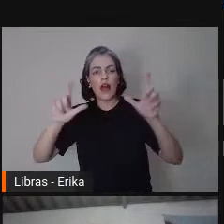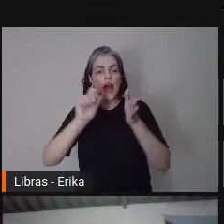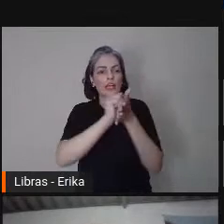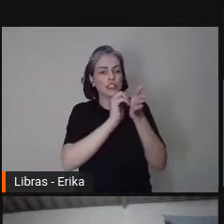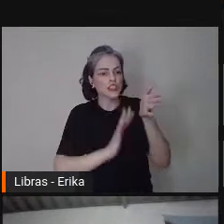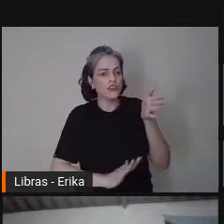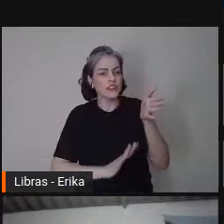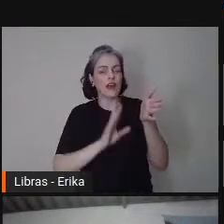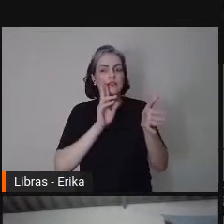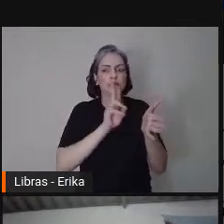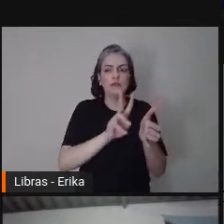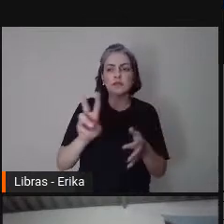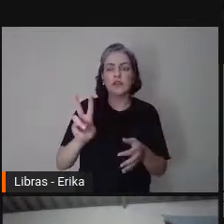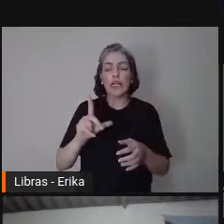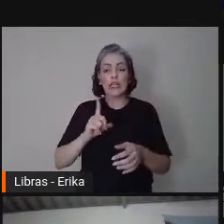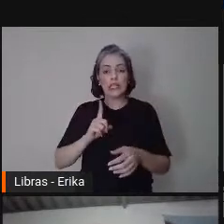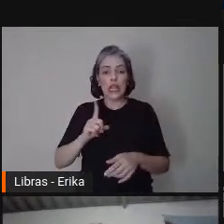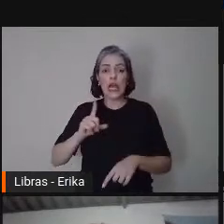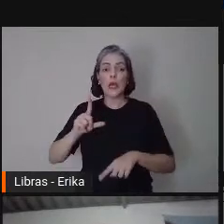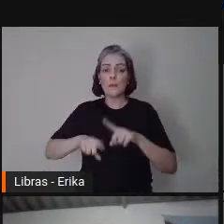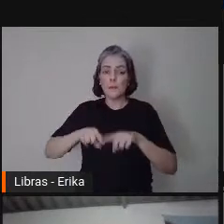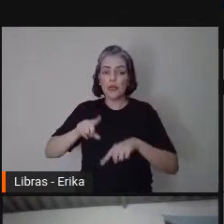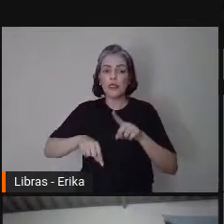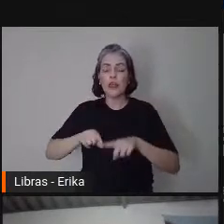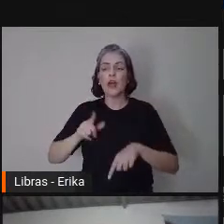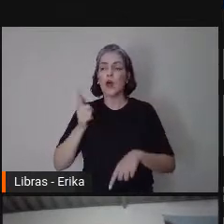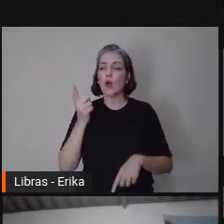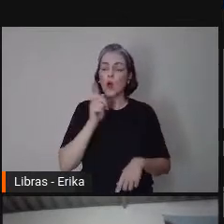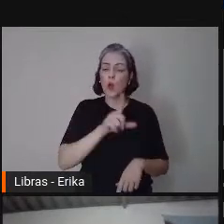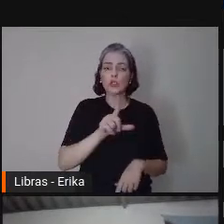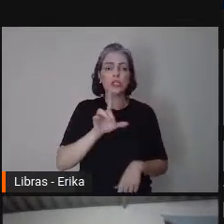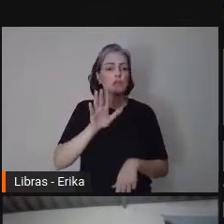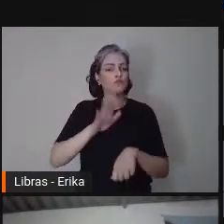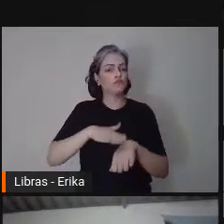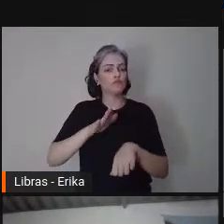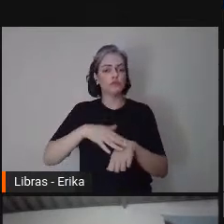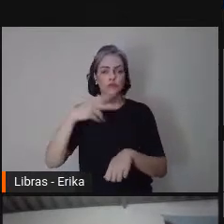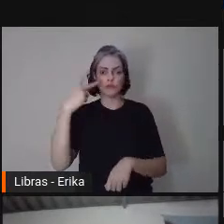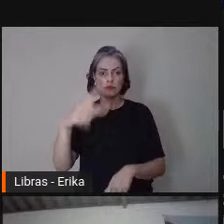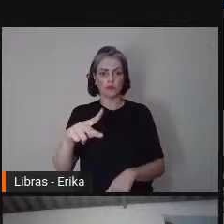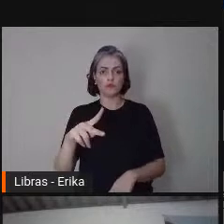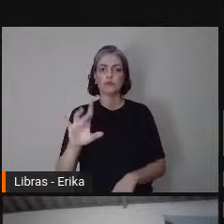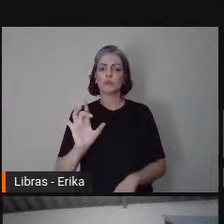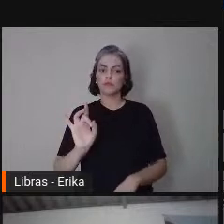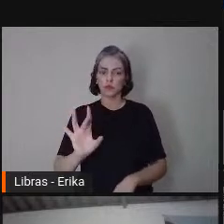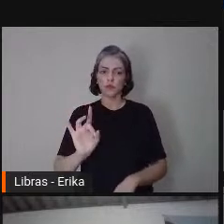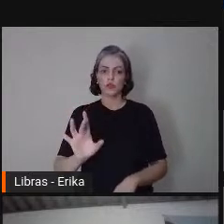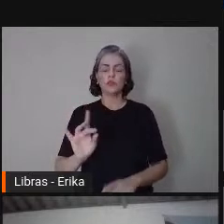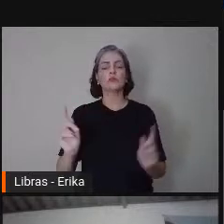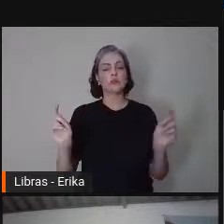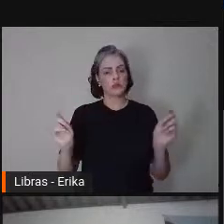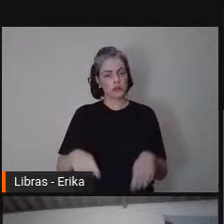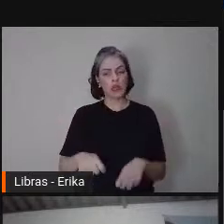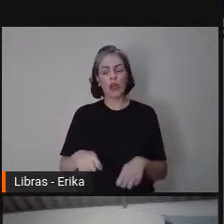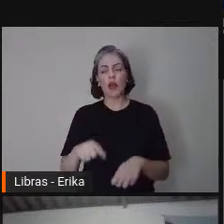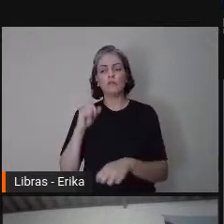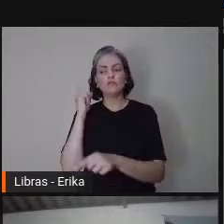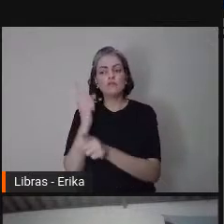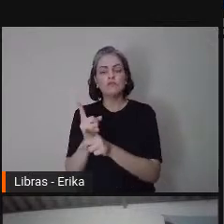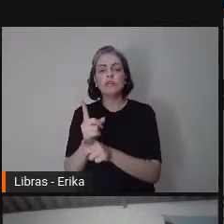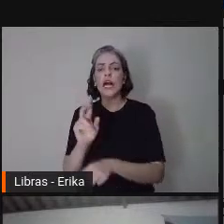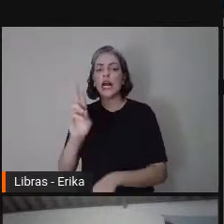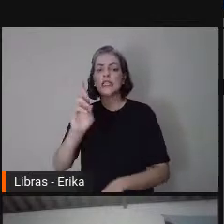tivessem um material para que vocês conseguissem com autonomia também buscar as respostas, né,